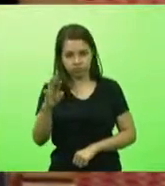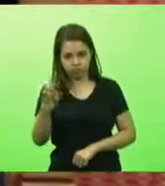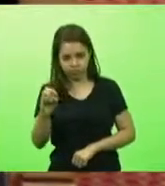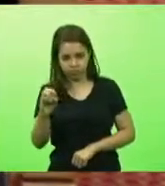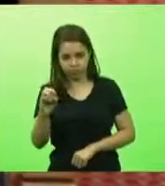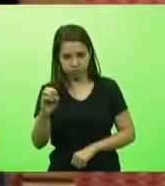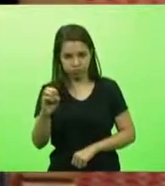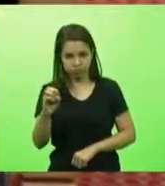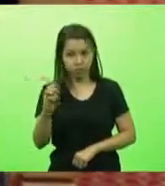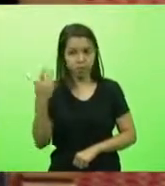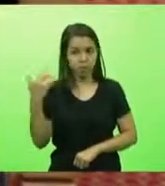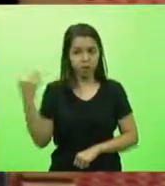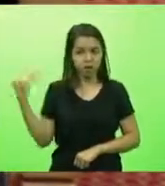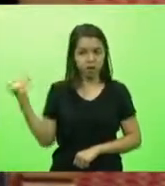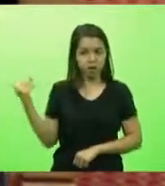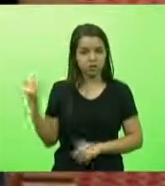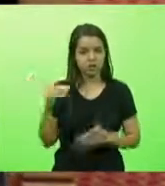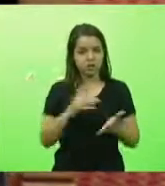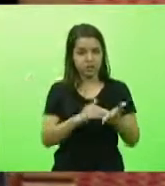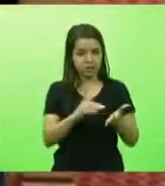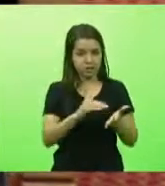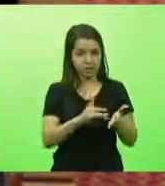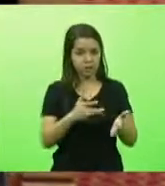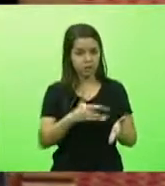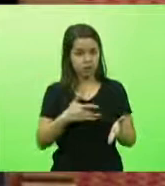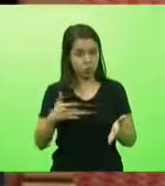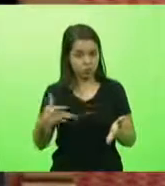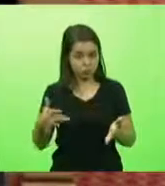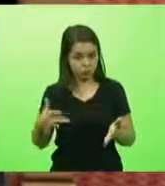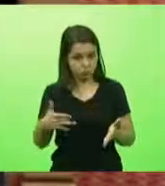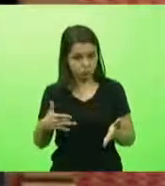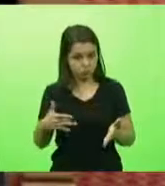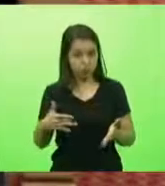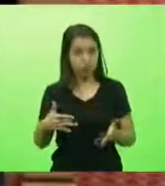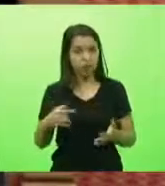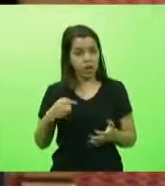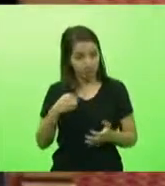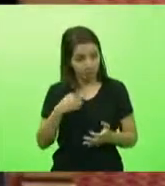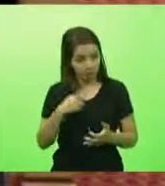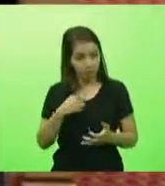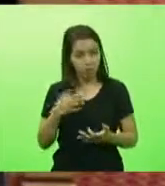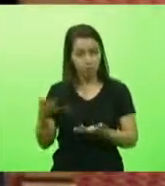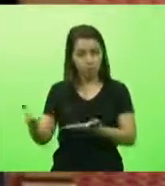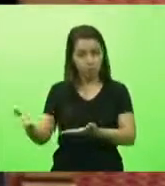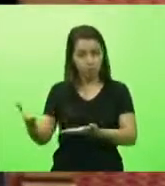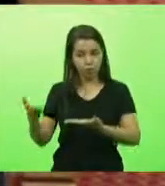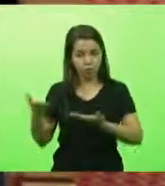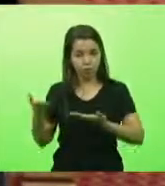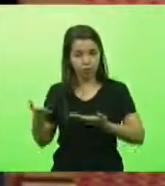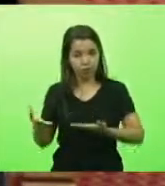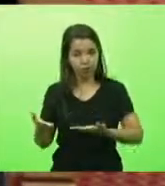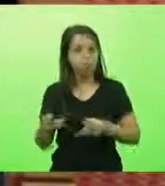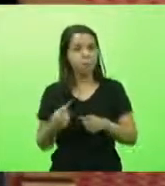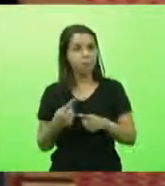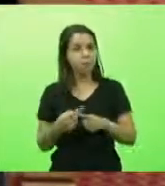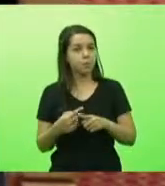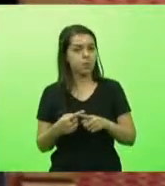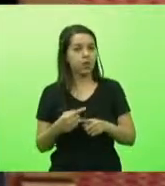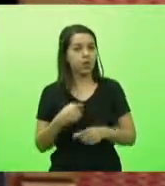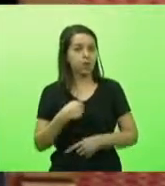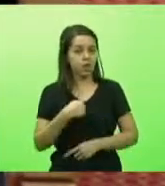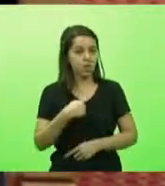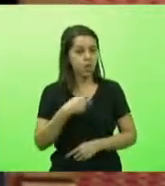de Santa da Catarina, eu convidei, porque eu acompanhava aquele trabalho, eu acompanho